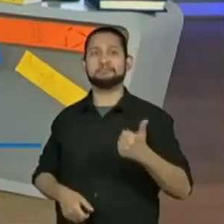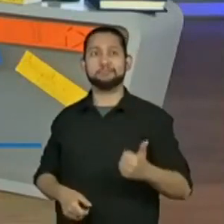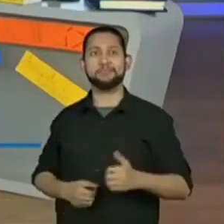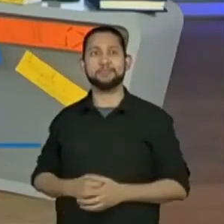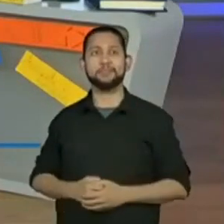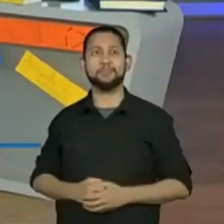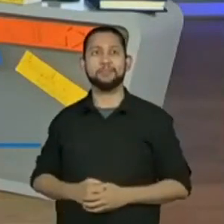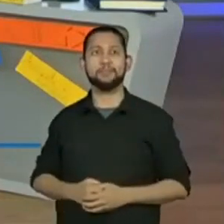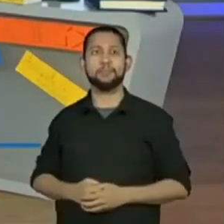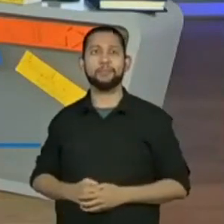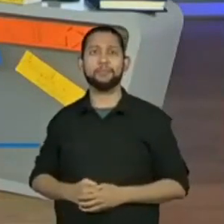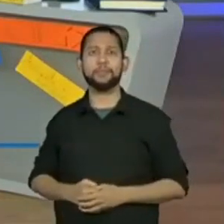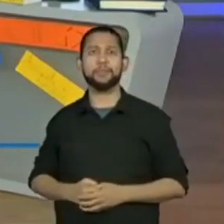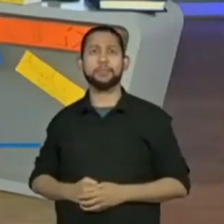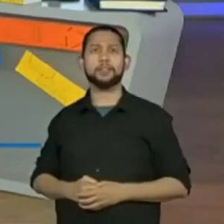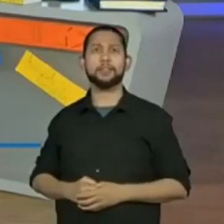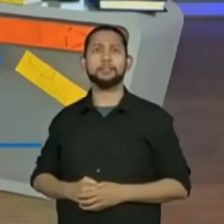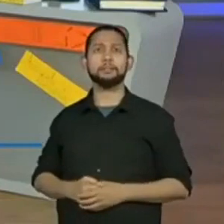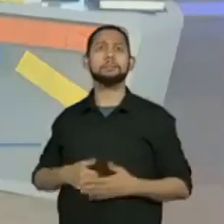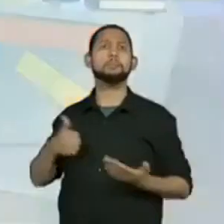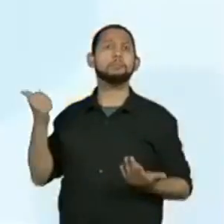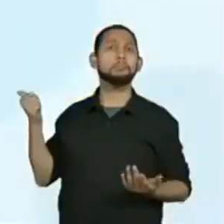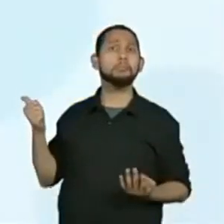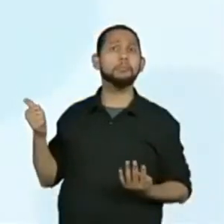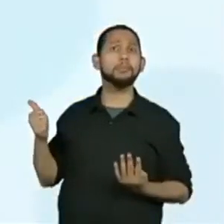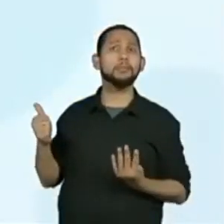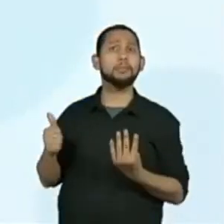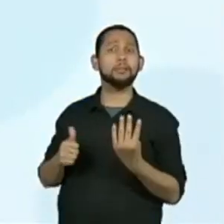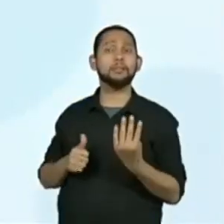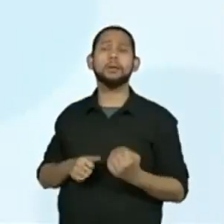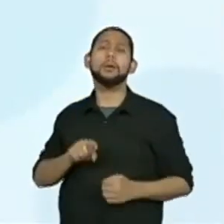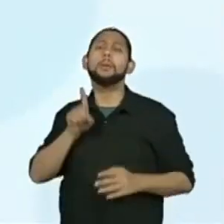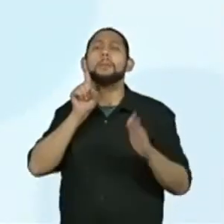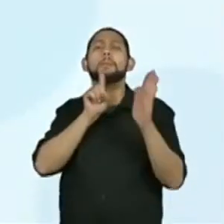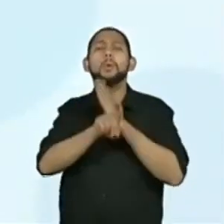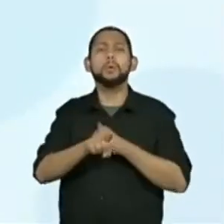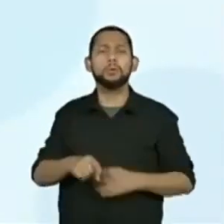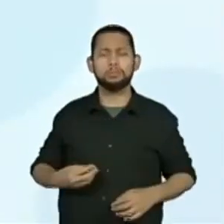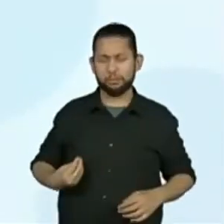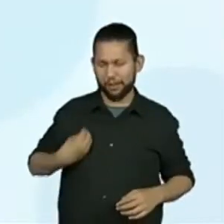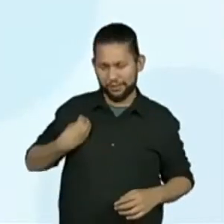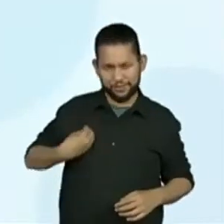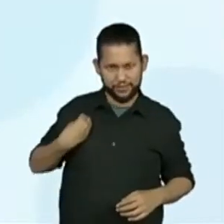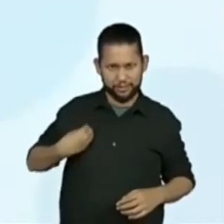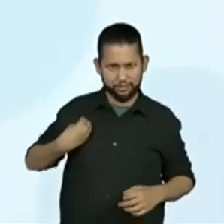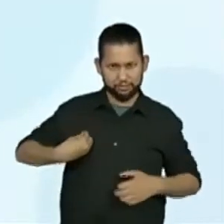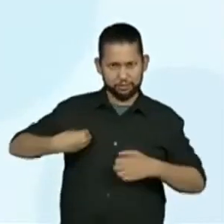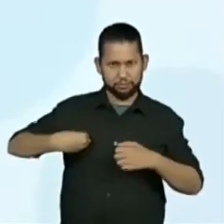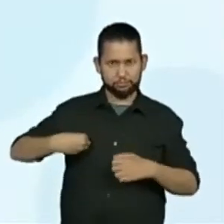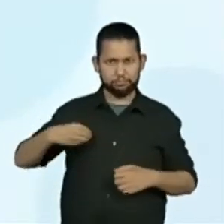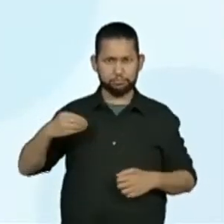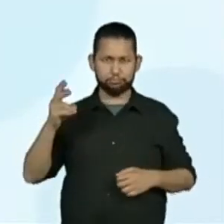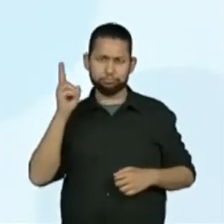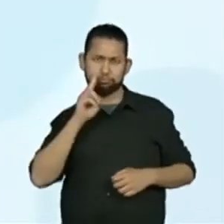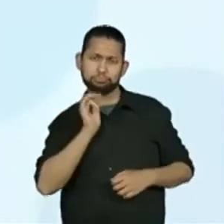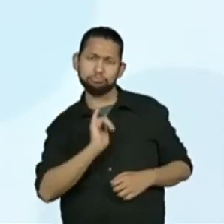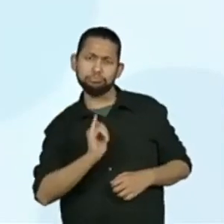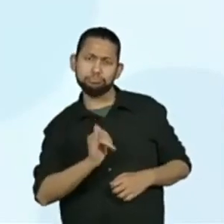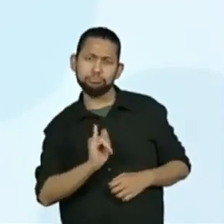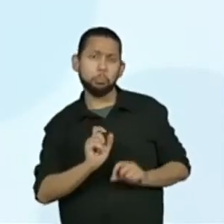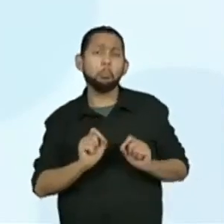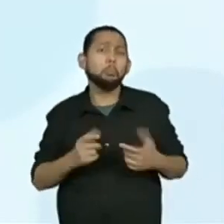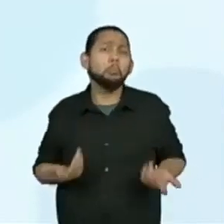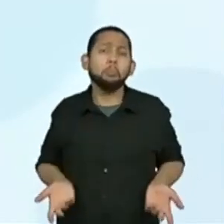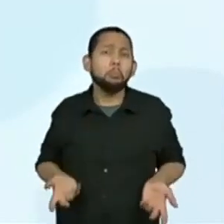Mamamã. Deixa eu fazer a última pergunta. O que é a biografia mesmo? Ha, ha, ha. E aí,